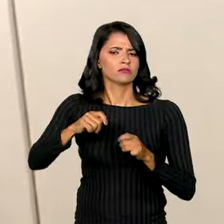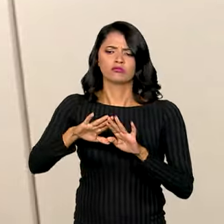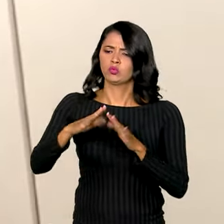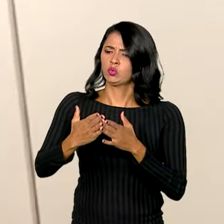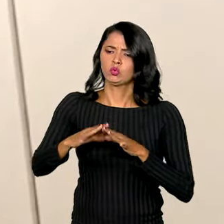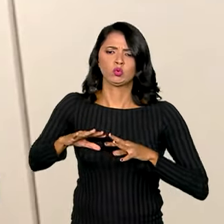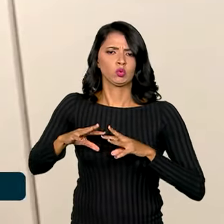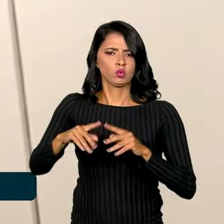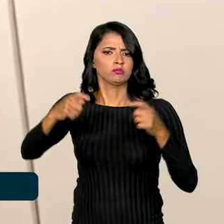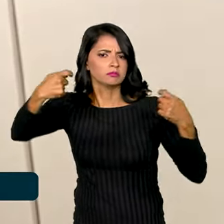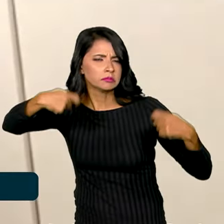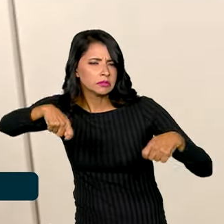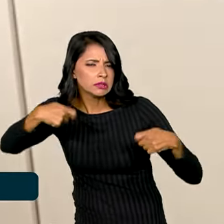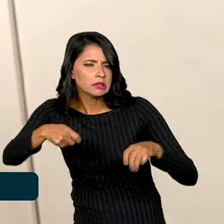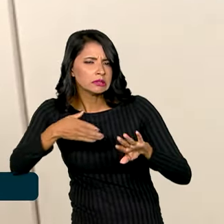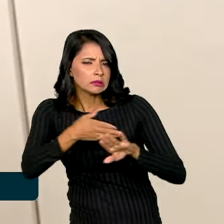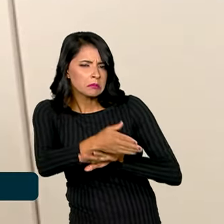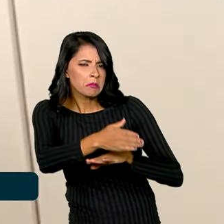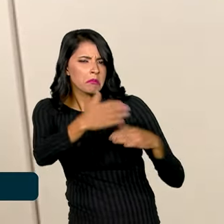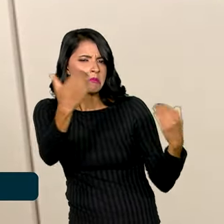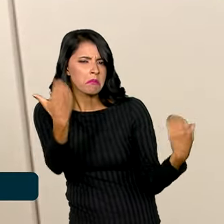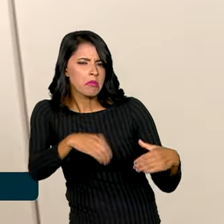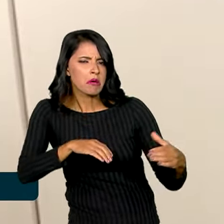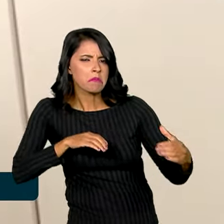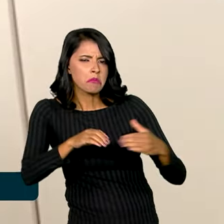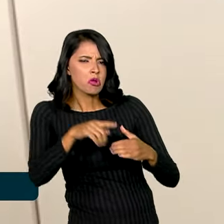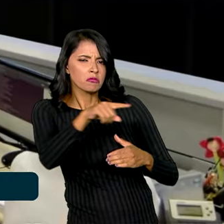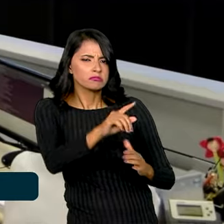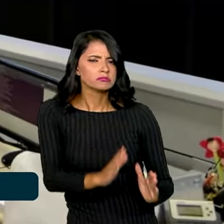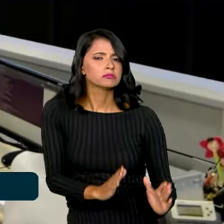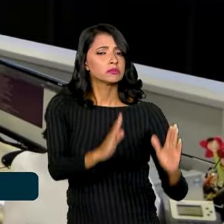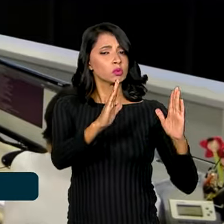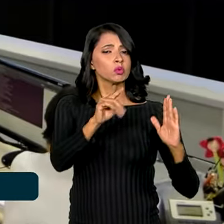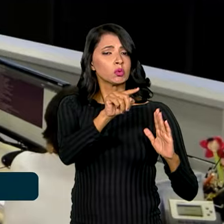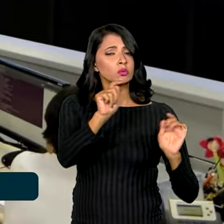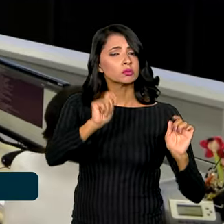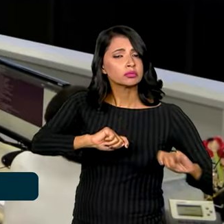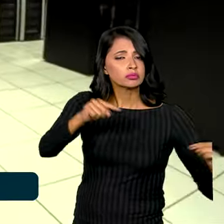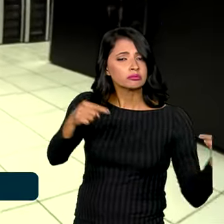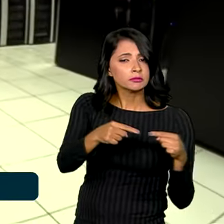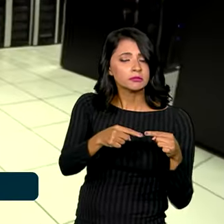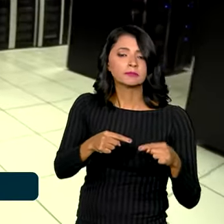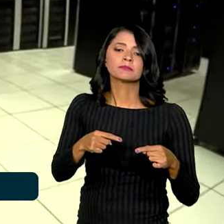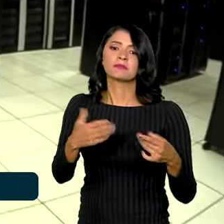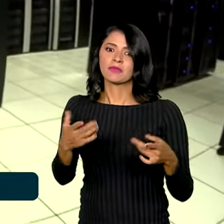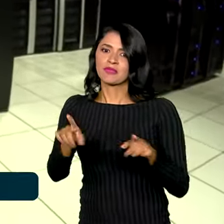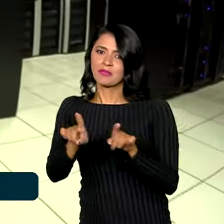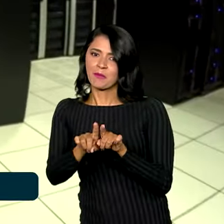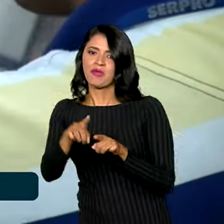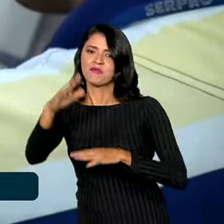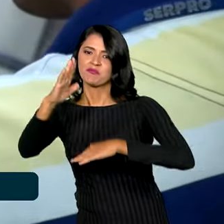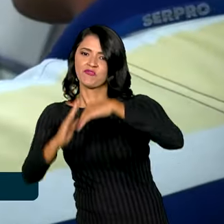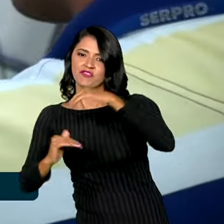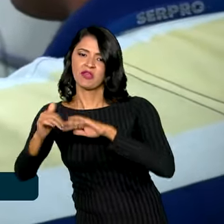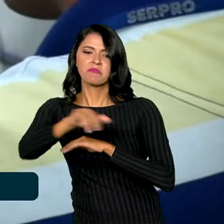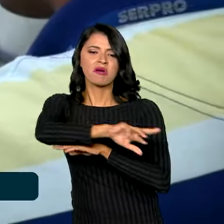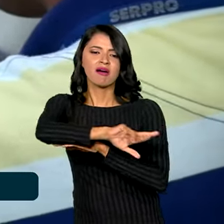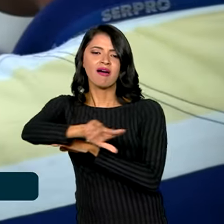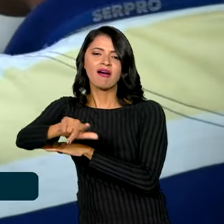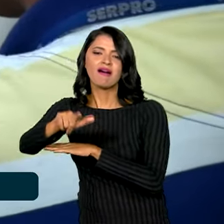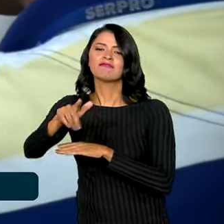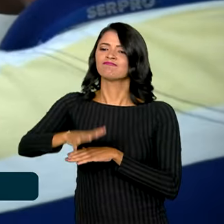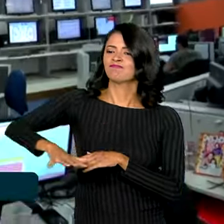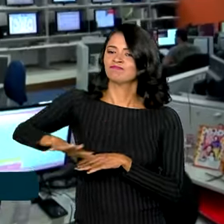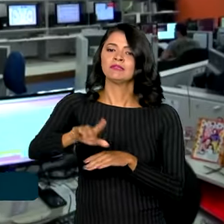necessária para prestar provas para este bloco? Além de direcionar profissionais para áreas afins, o bloco